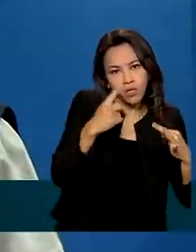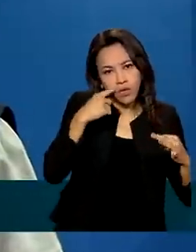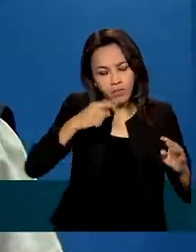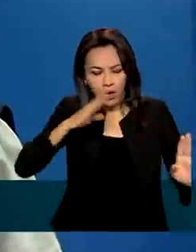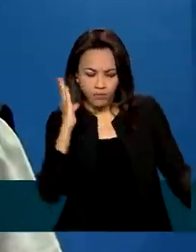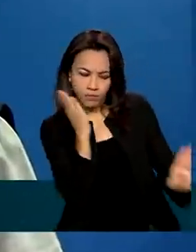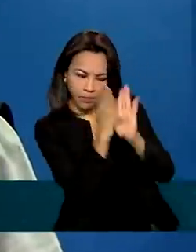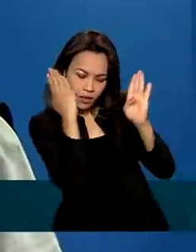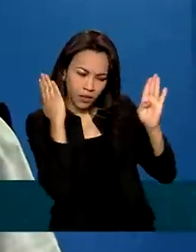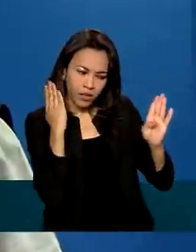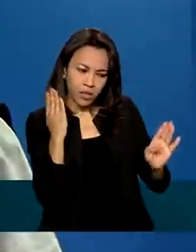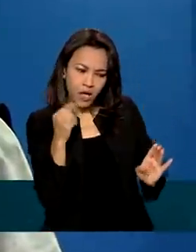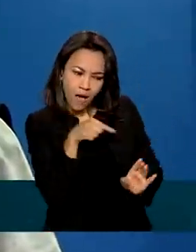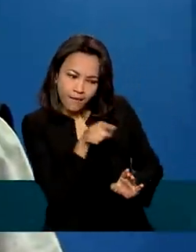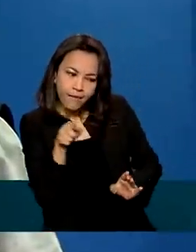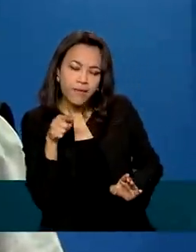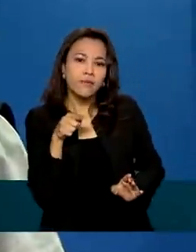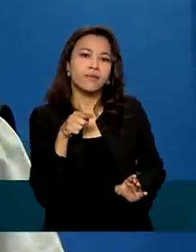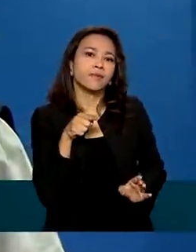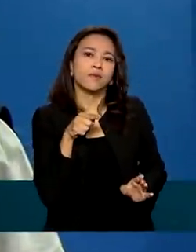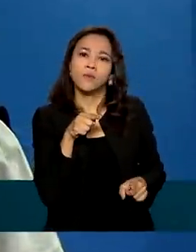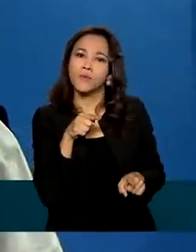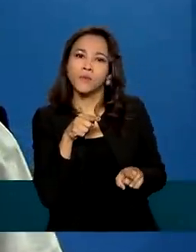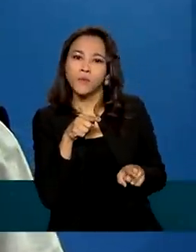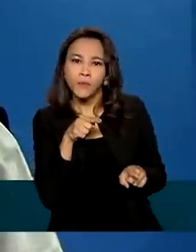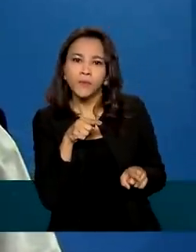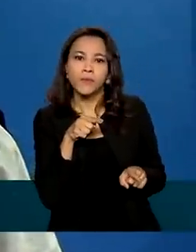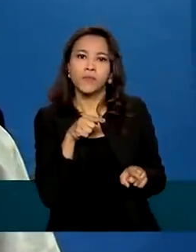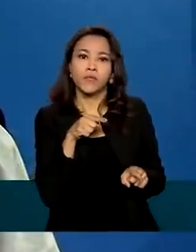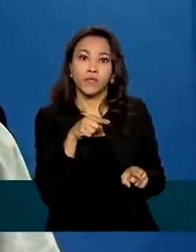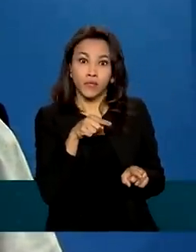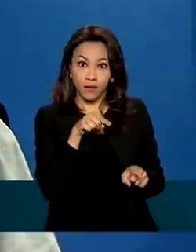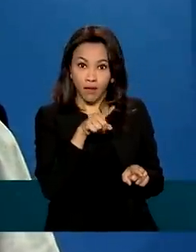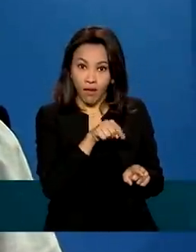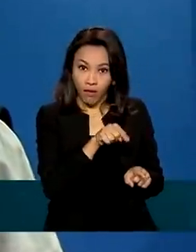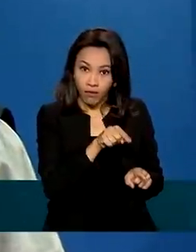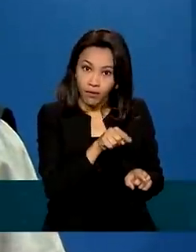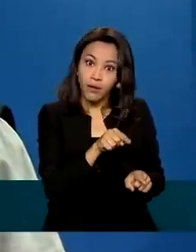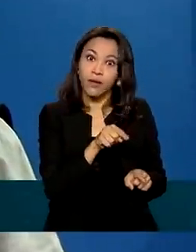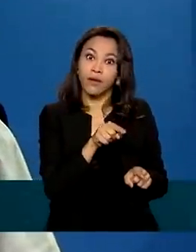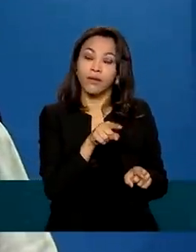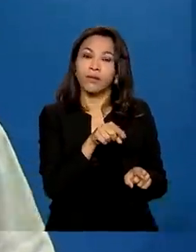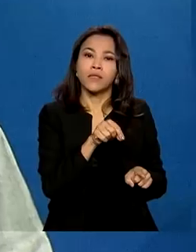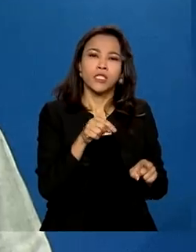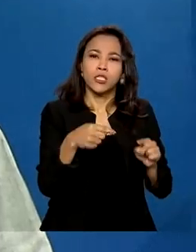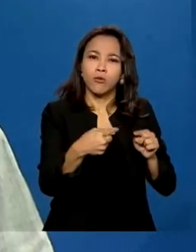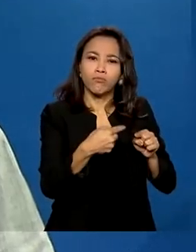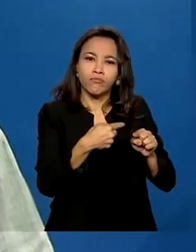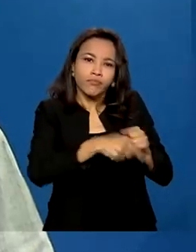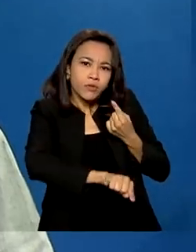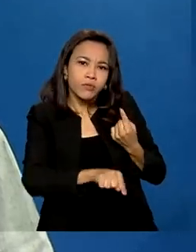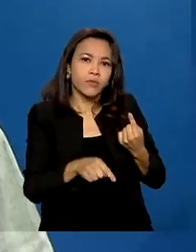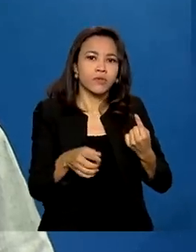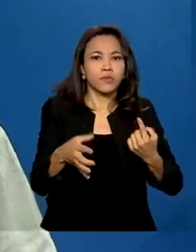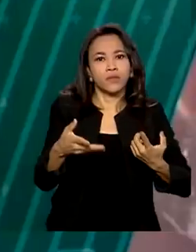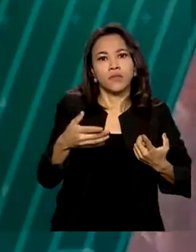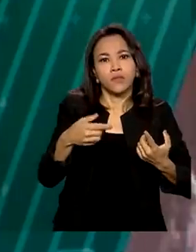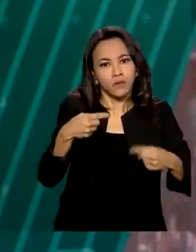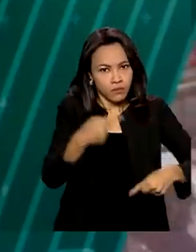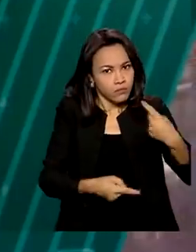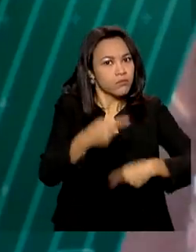aqueles que se colocam na frente da concretude das políticas públicas.